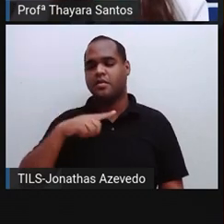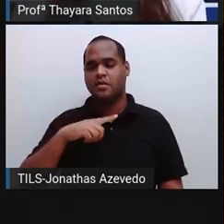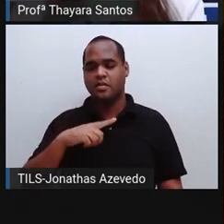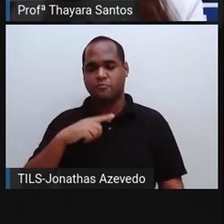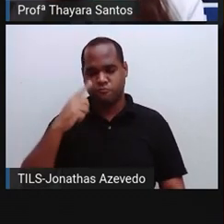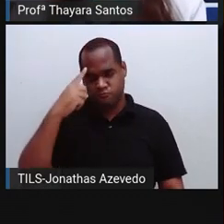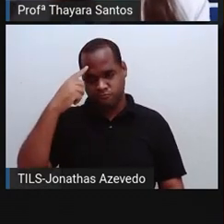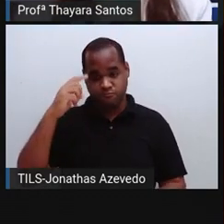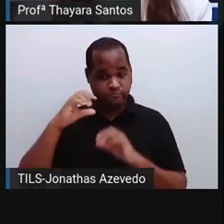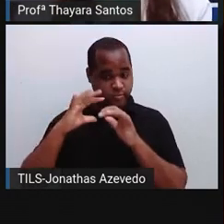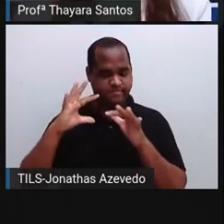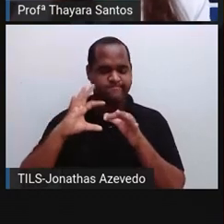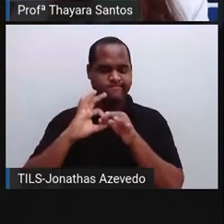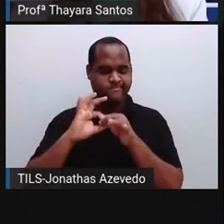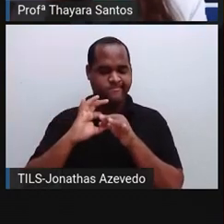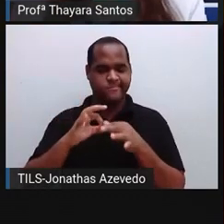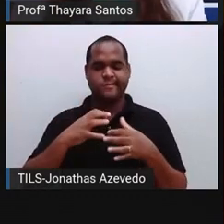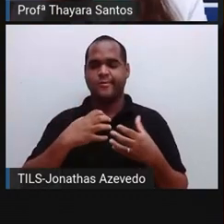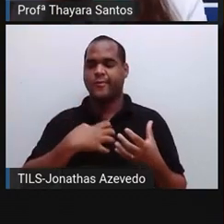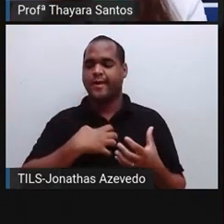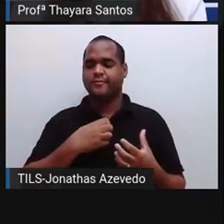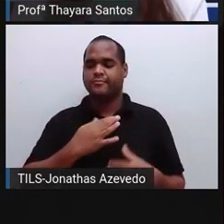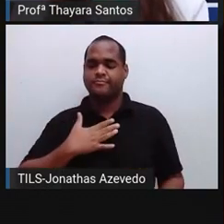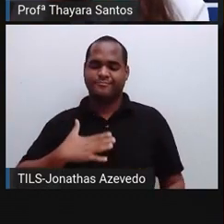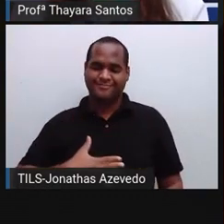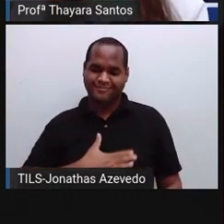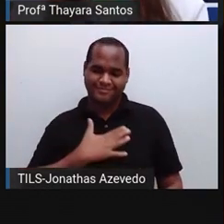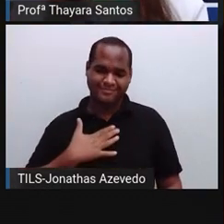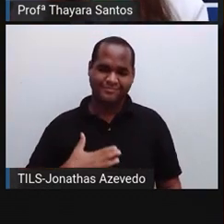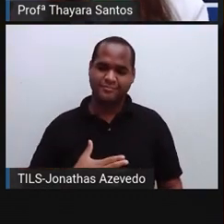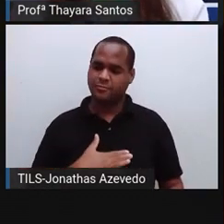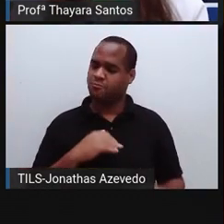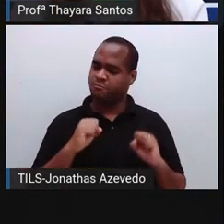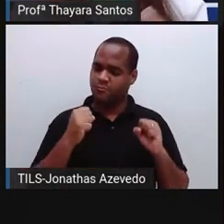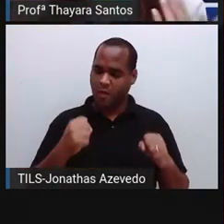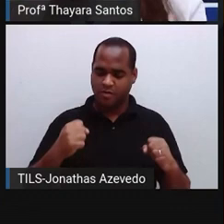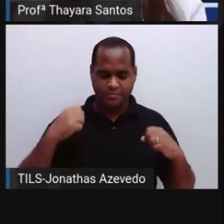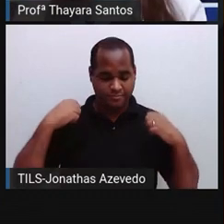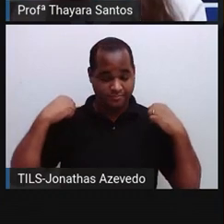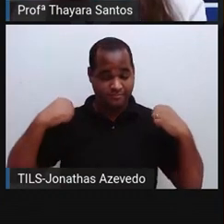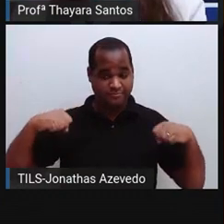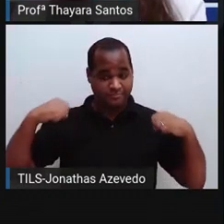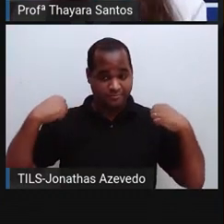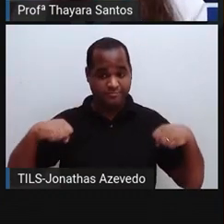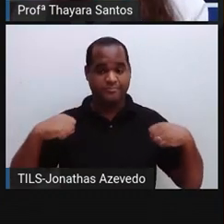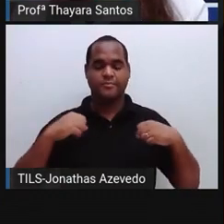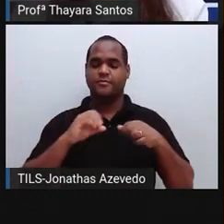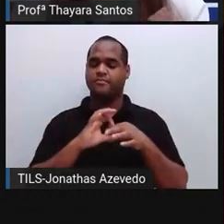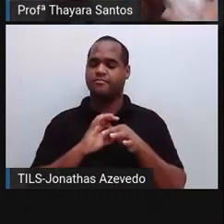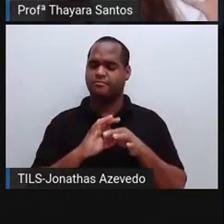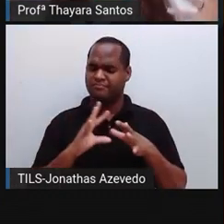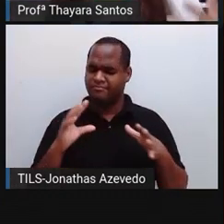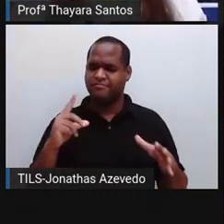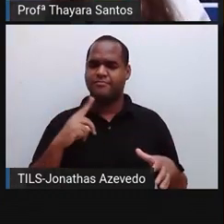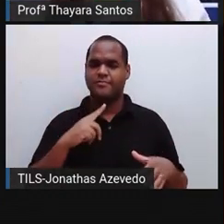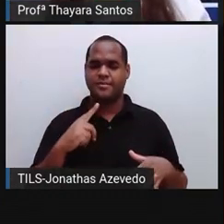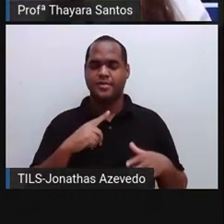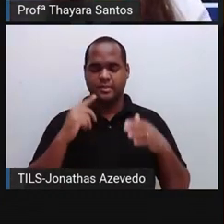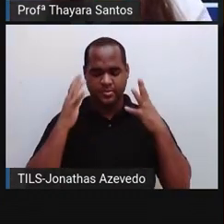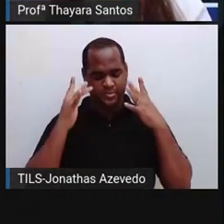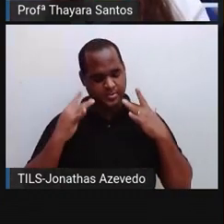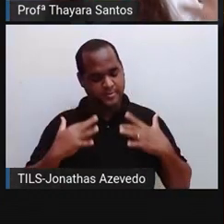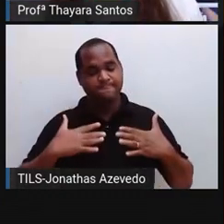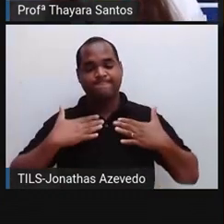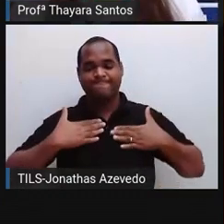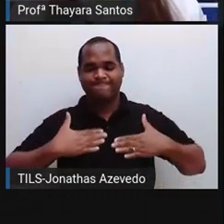de prazer. Então, quando você pratica atividade física, a gente libera essa dopamina, porque dá aquela sensação de prazer,